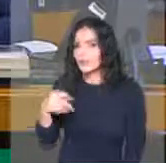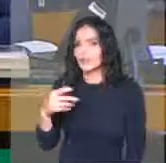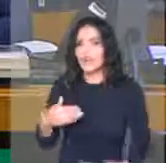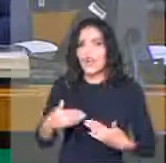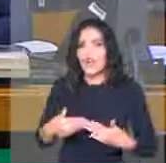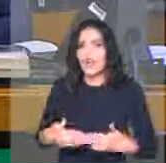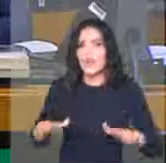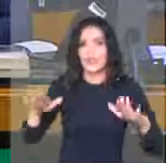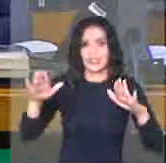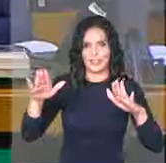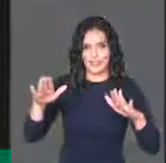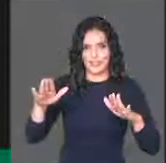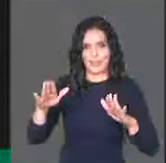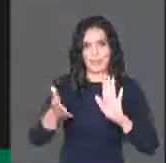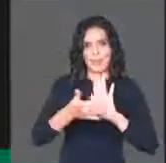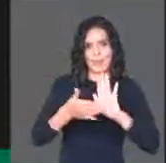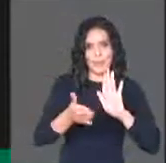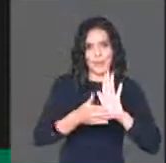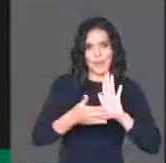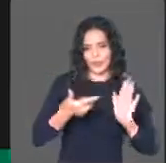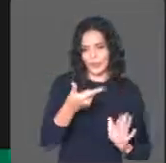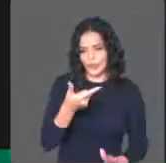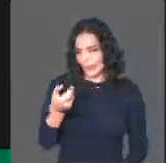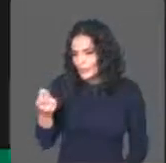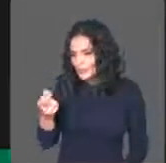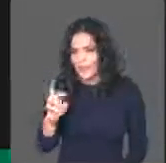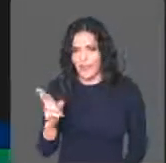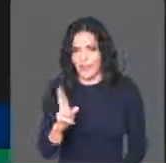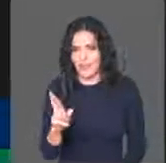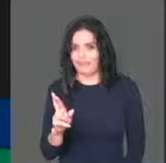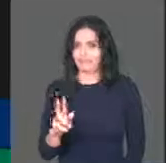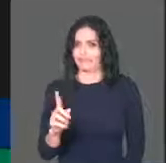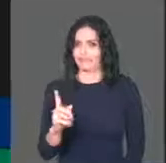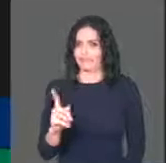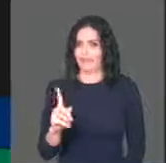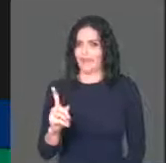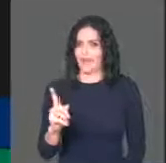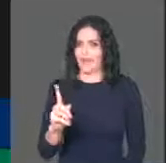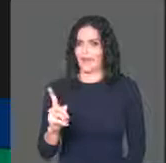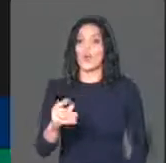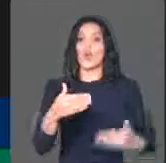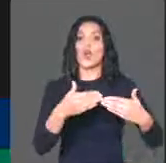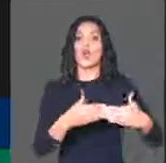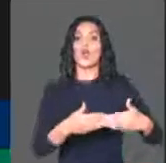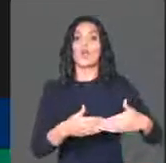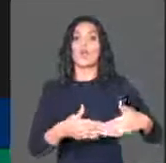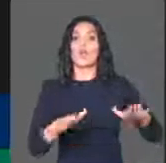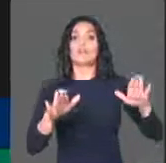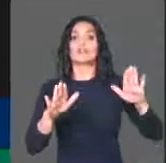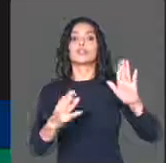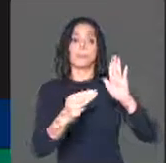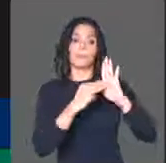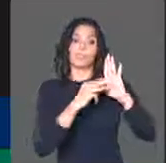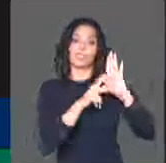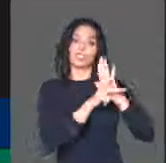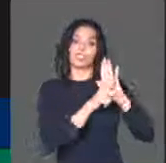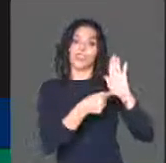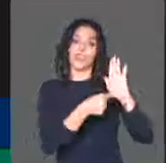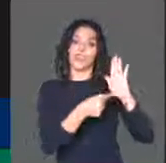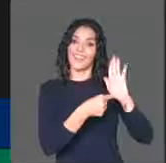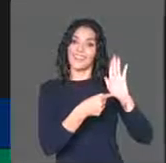com uma renda de 200 reais para enfrentar a pandemia. Ele começou exatamente nessa medida provisória,